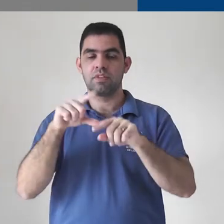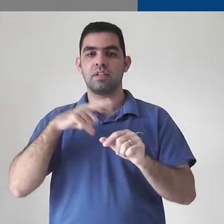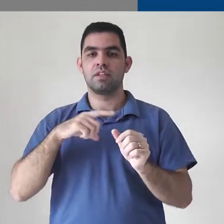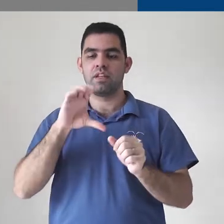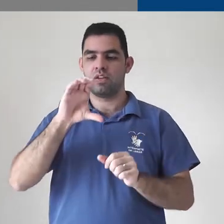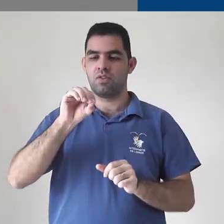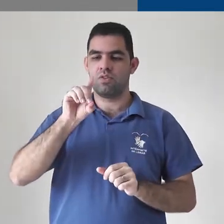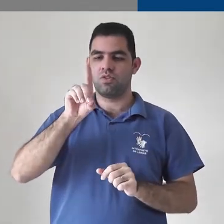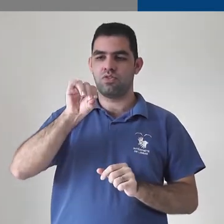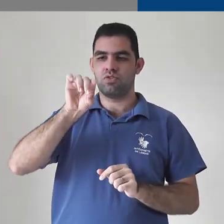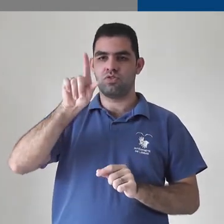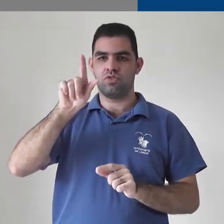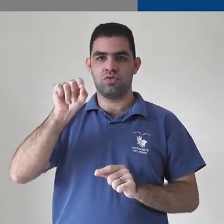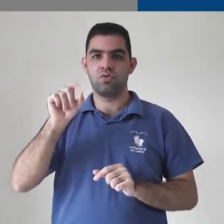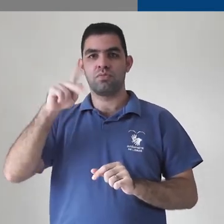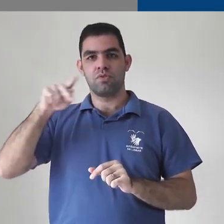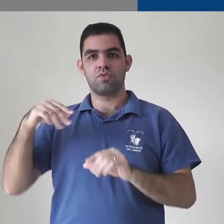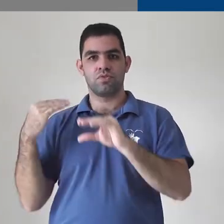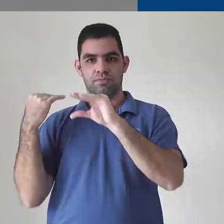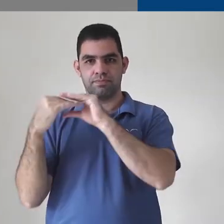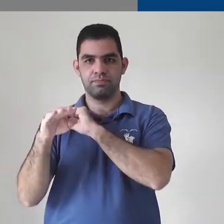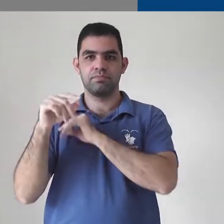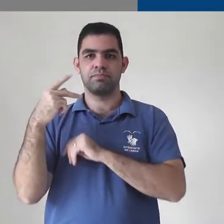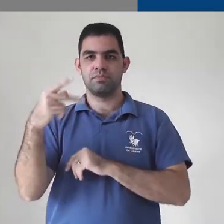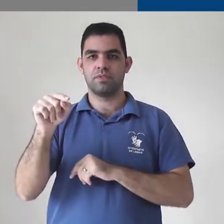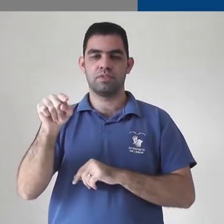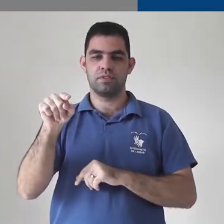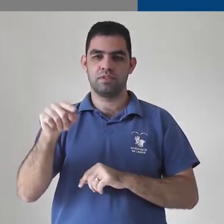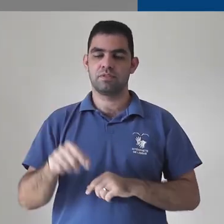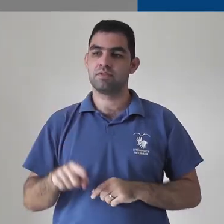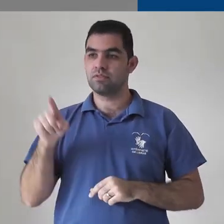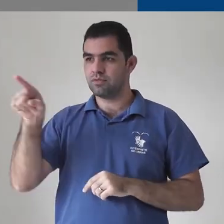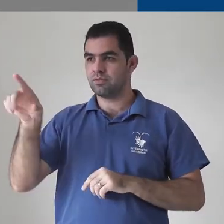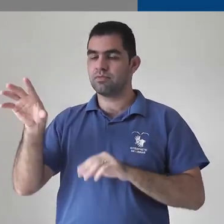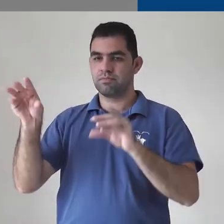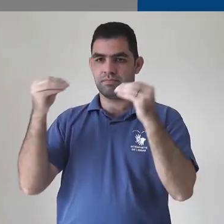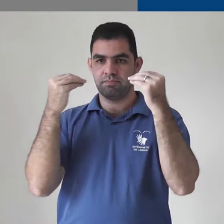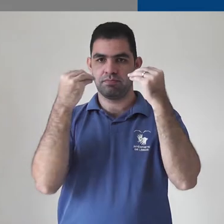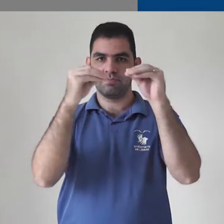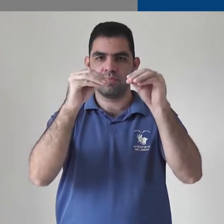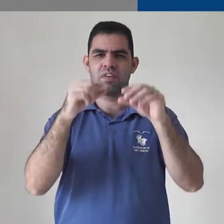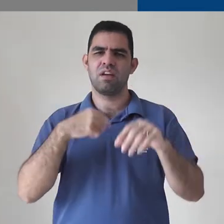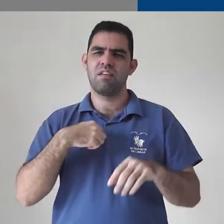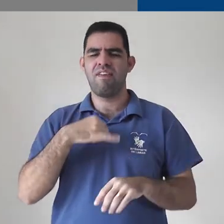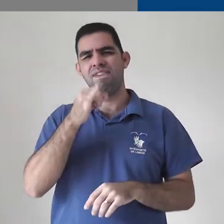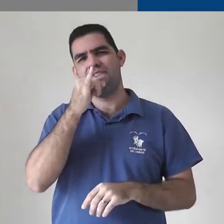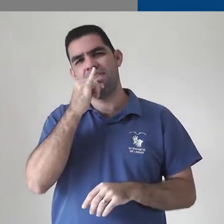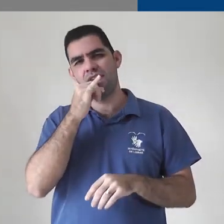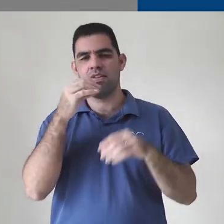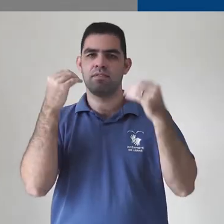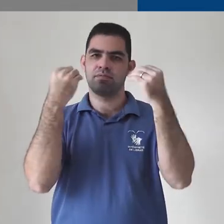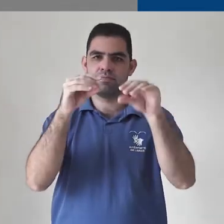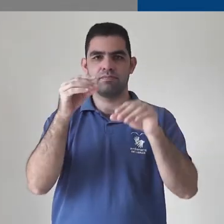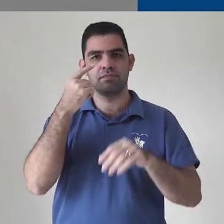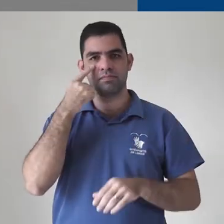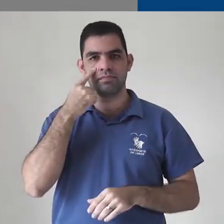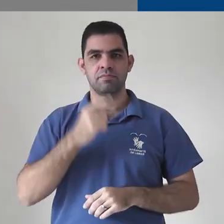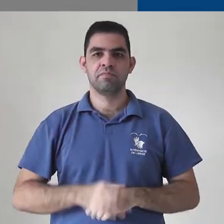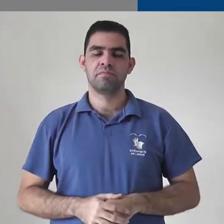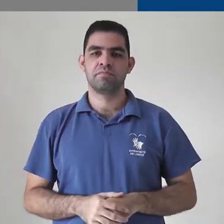código da turma que será disponibilizado pelo seu professor. Eu colocarei o código de uma sala criada motivo de demonstração.